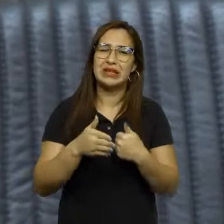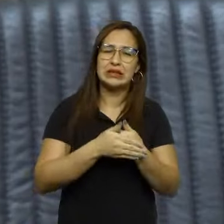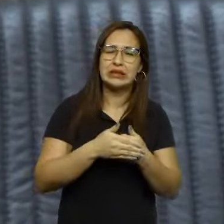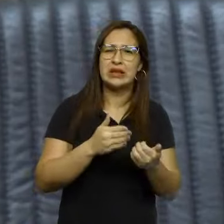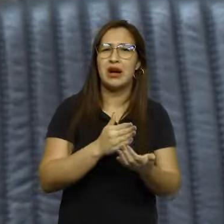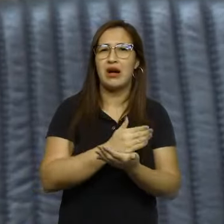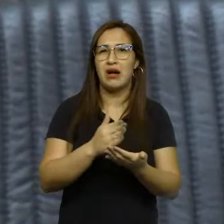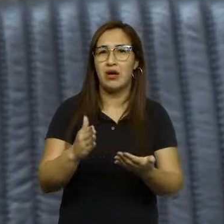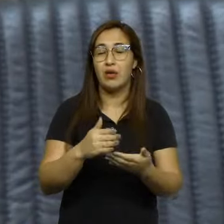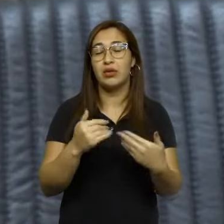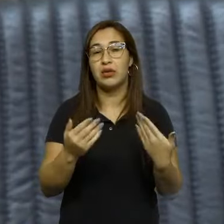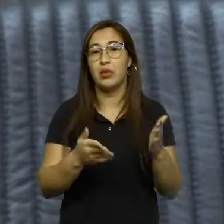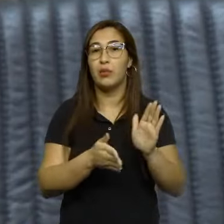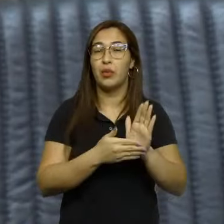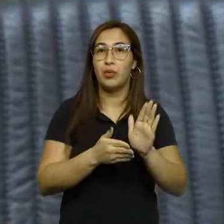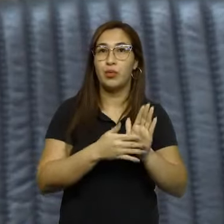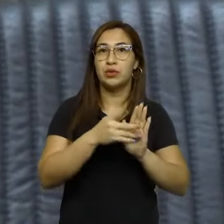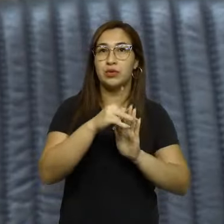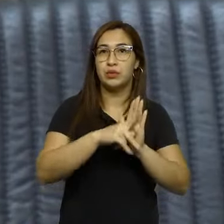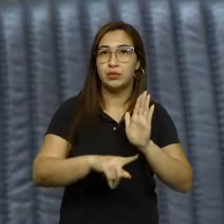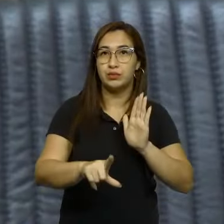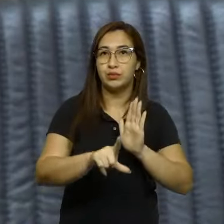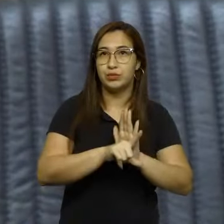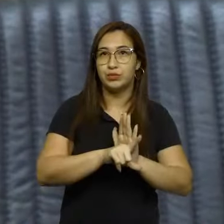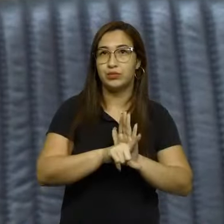nossa proposição de lei, o projeto de lei